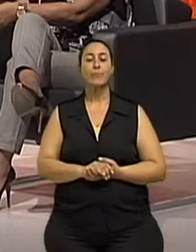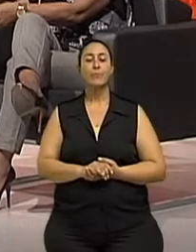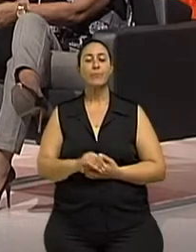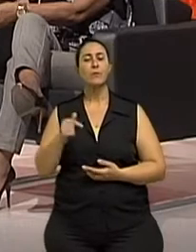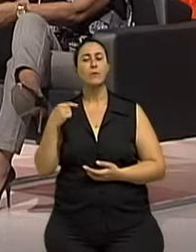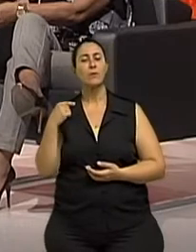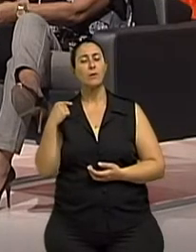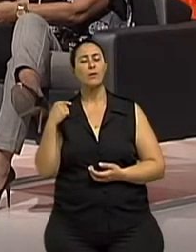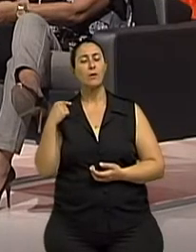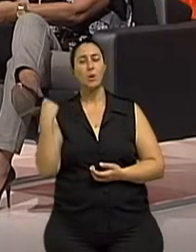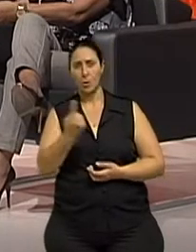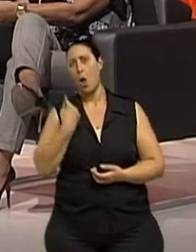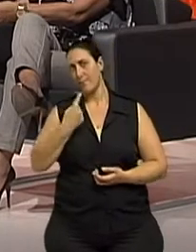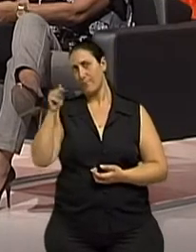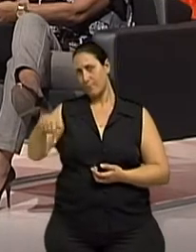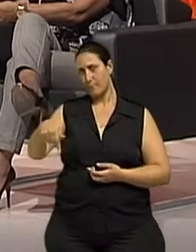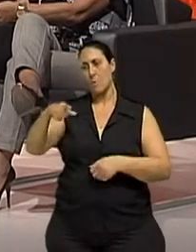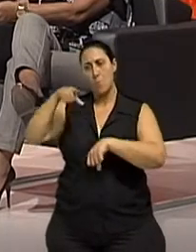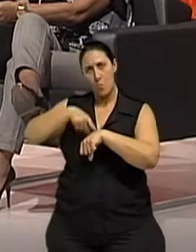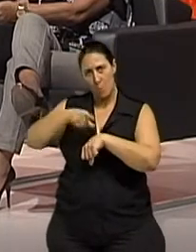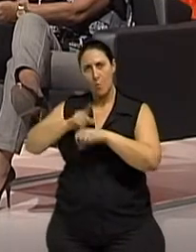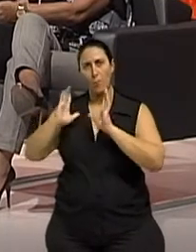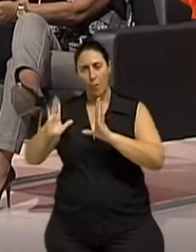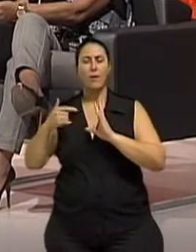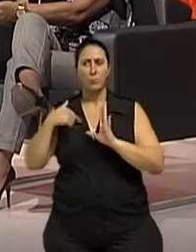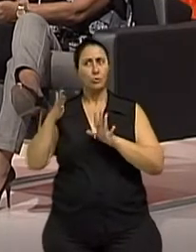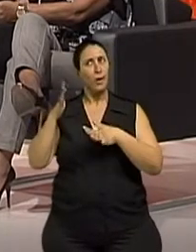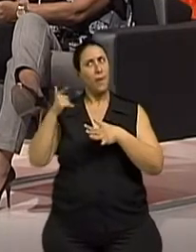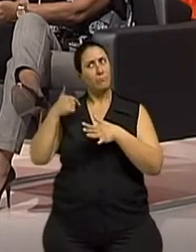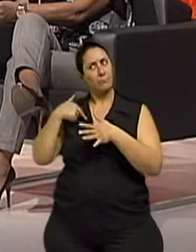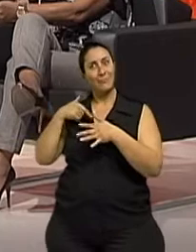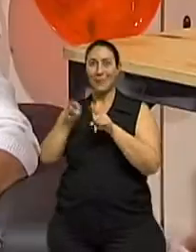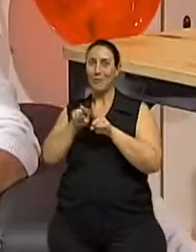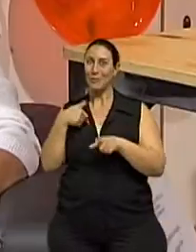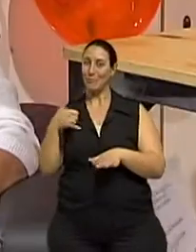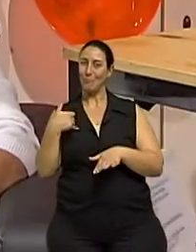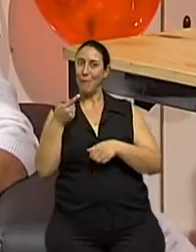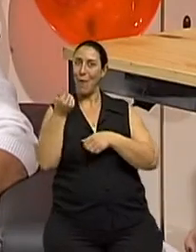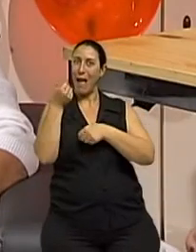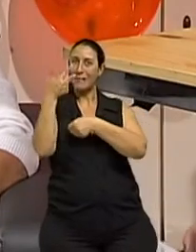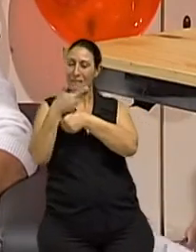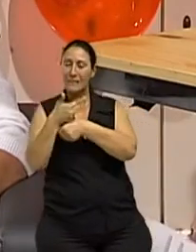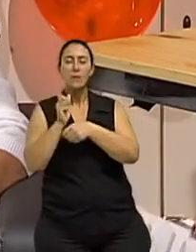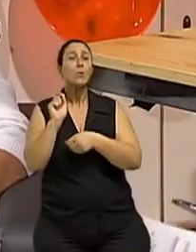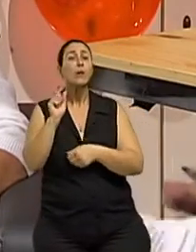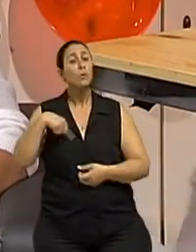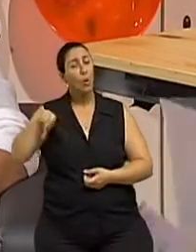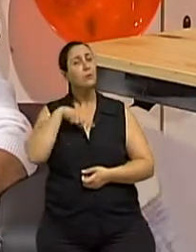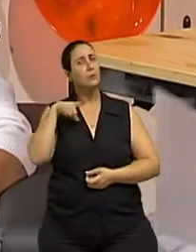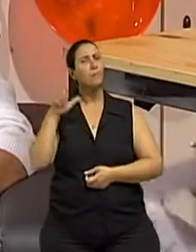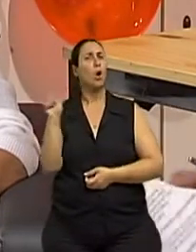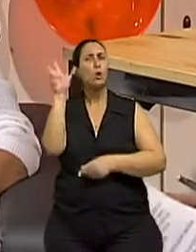nesta geração, na qual já estou bem próxima também, né. A gente foi acostumado com esse valor em